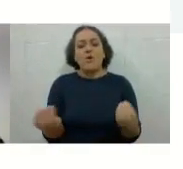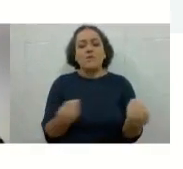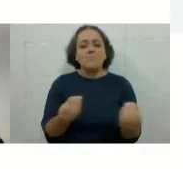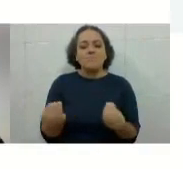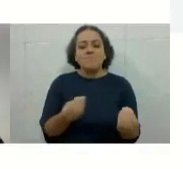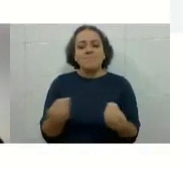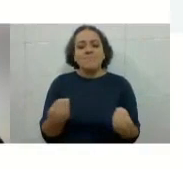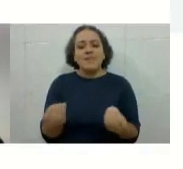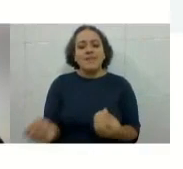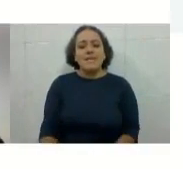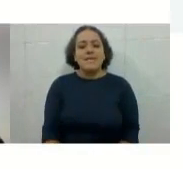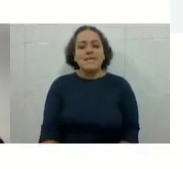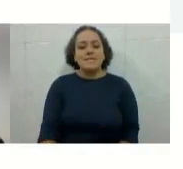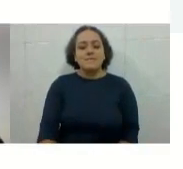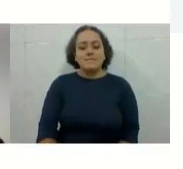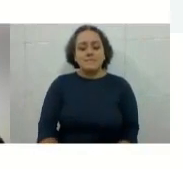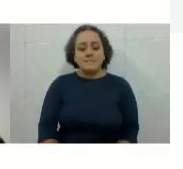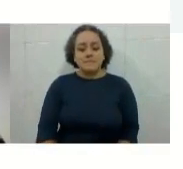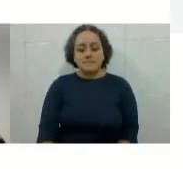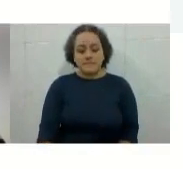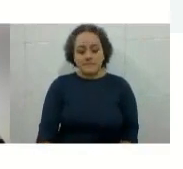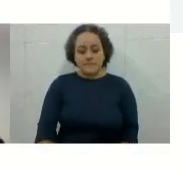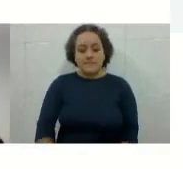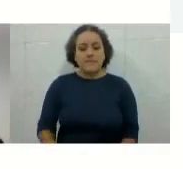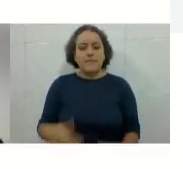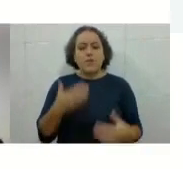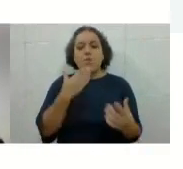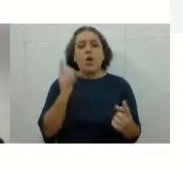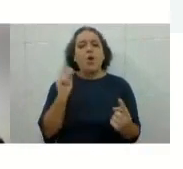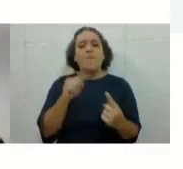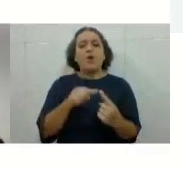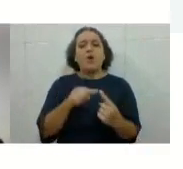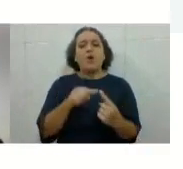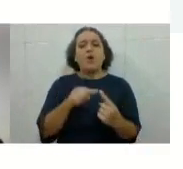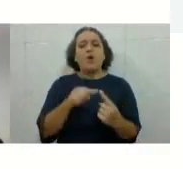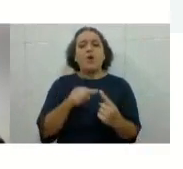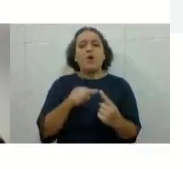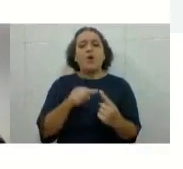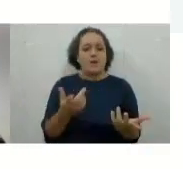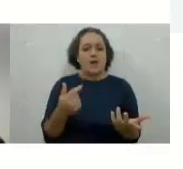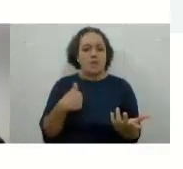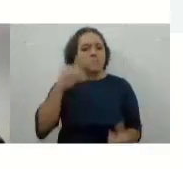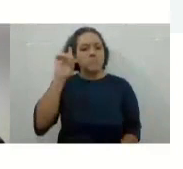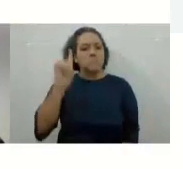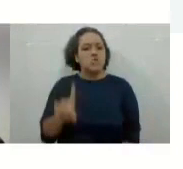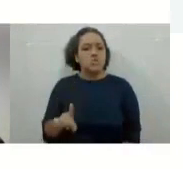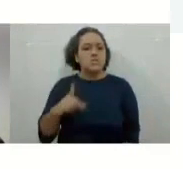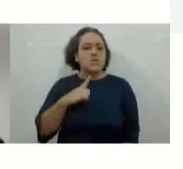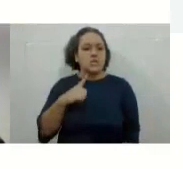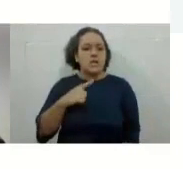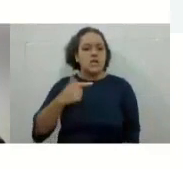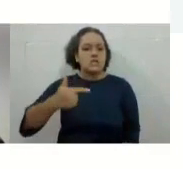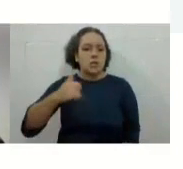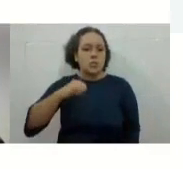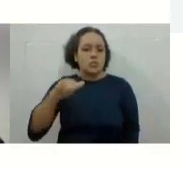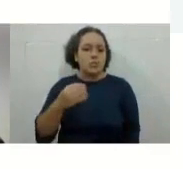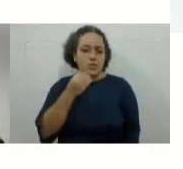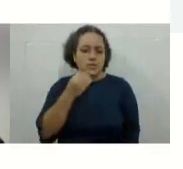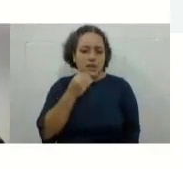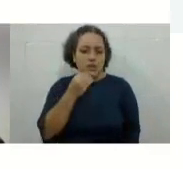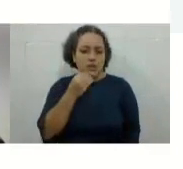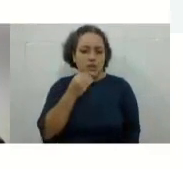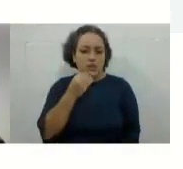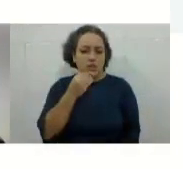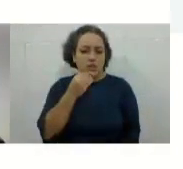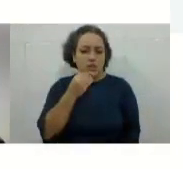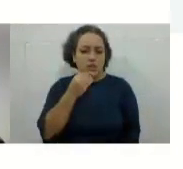os motivos pelos quais vocês têm direito a uma segunda oportunidade? São os, isso tudo está descrito